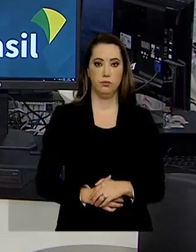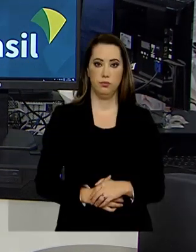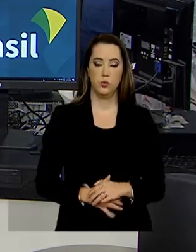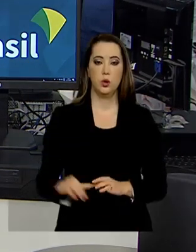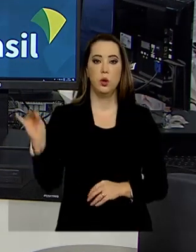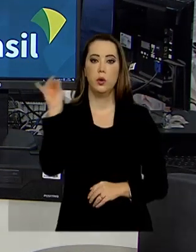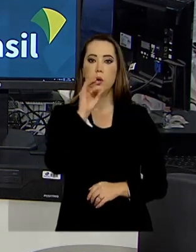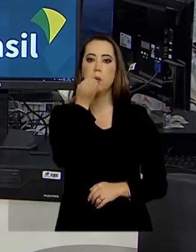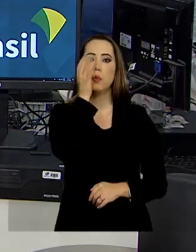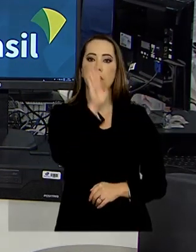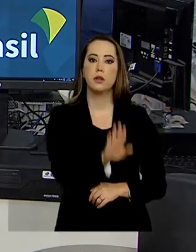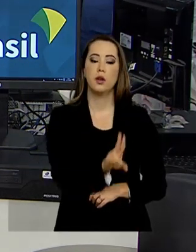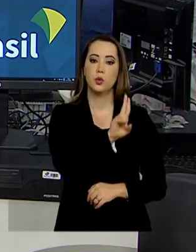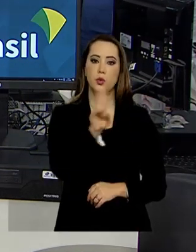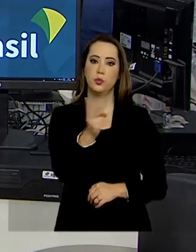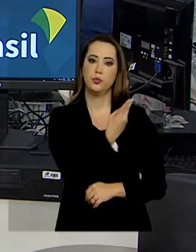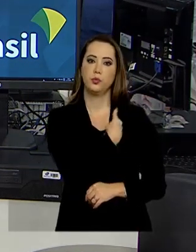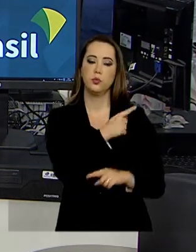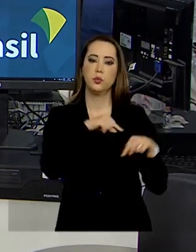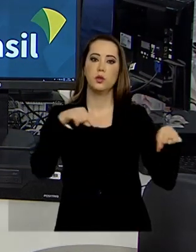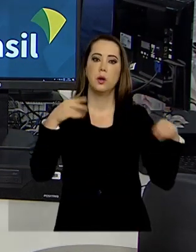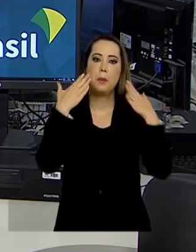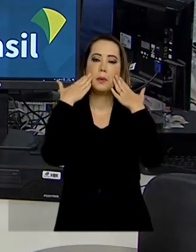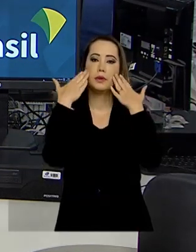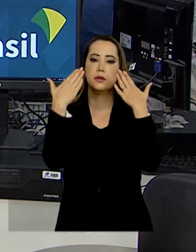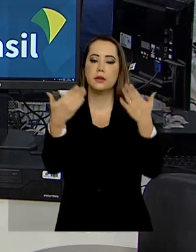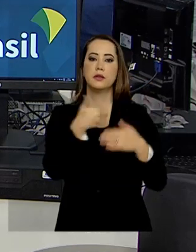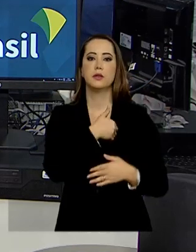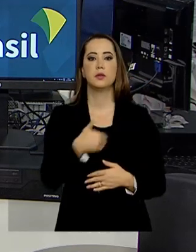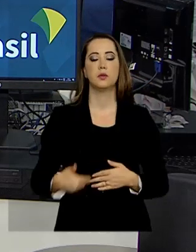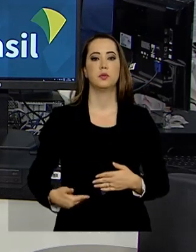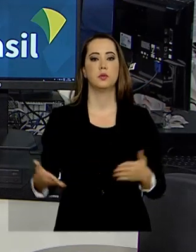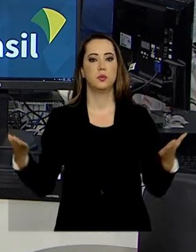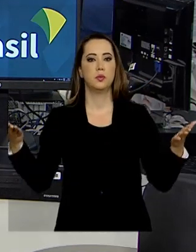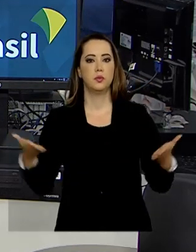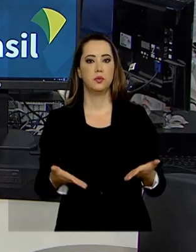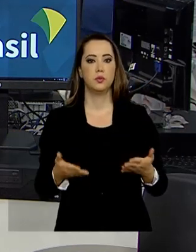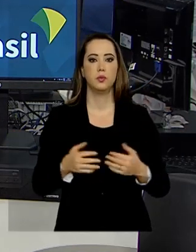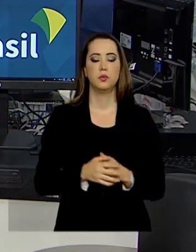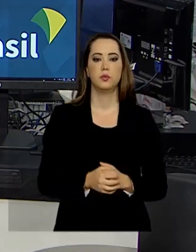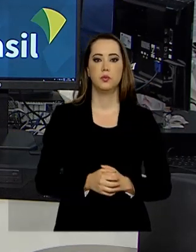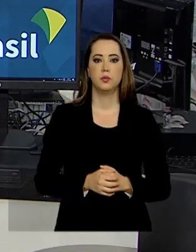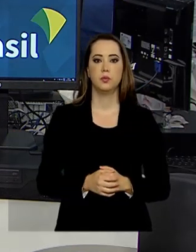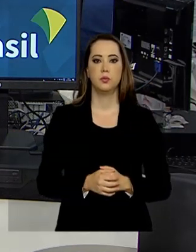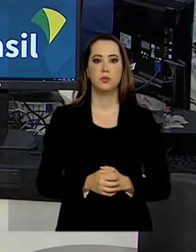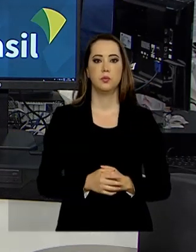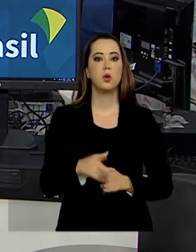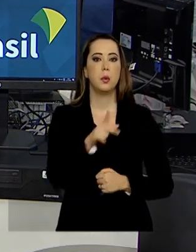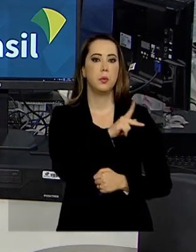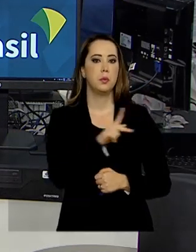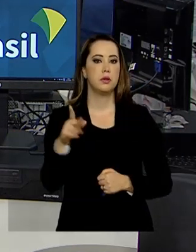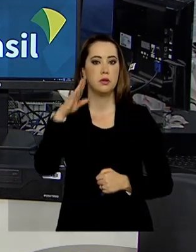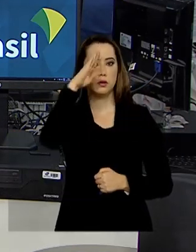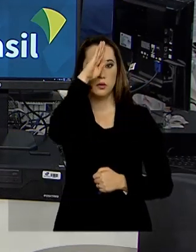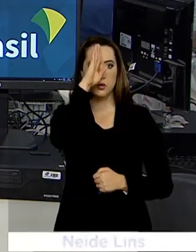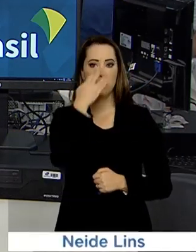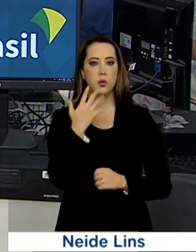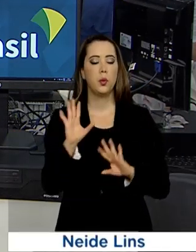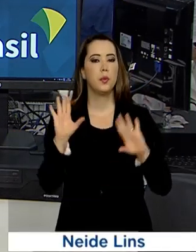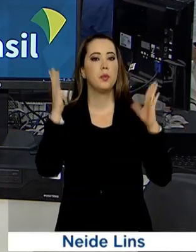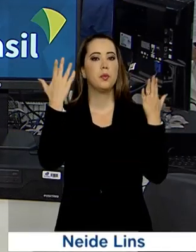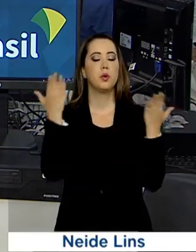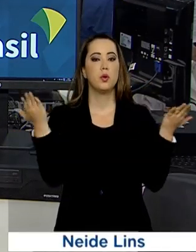Olá, boa tarde, eu sou Roberto Camargo e estamos de volta com mais uma edição do Governo Agora. O presidente Jair Bolsonaro